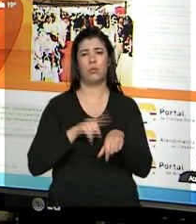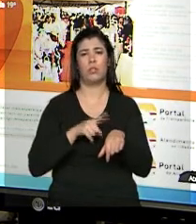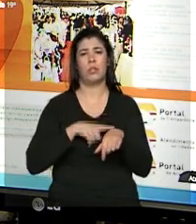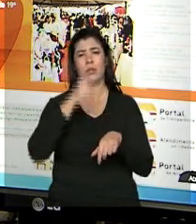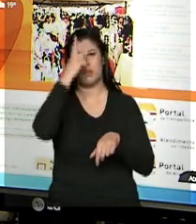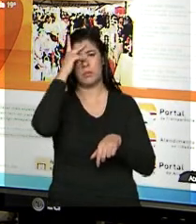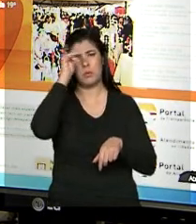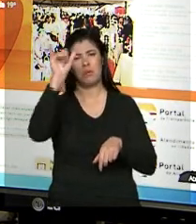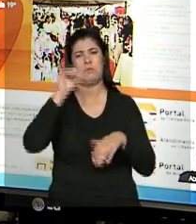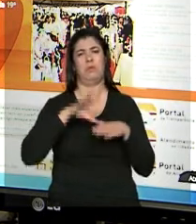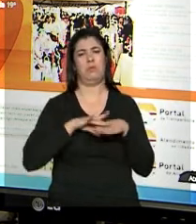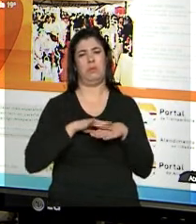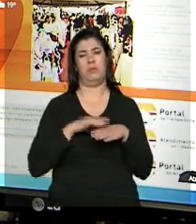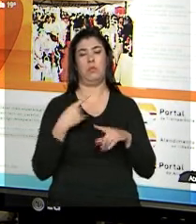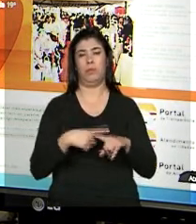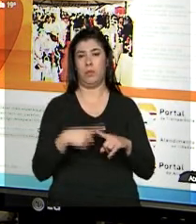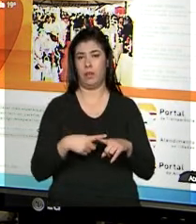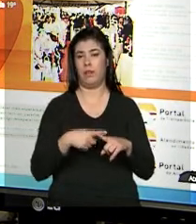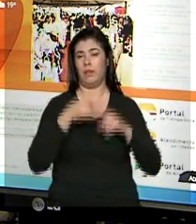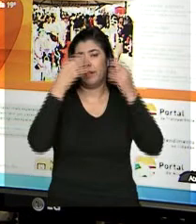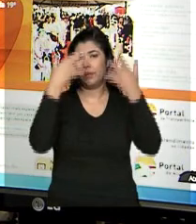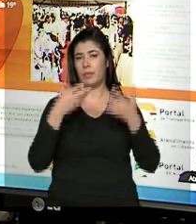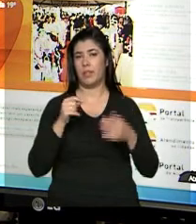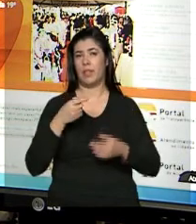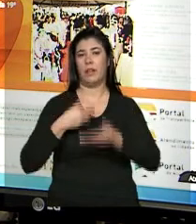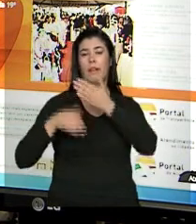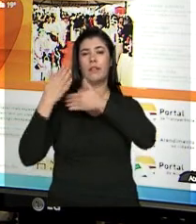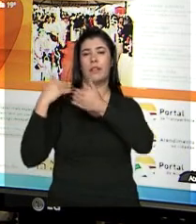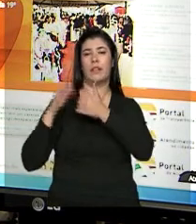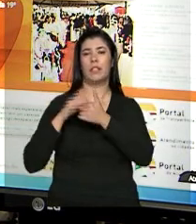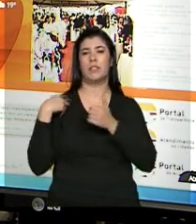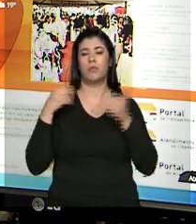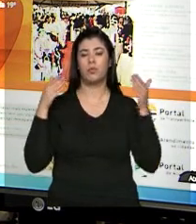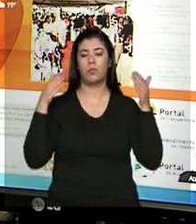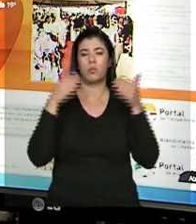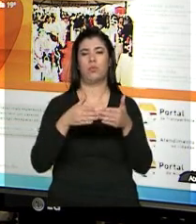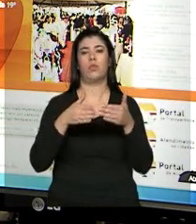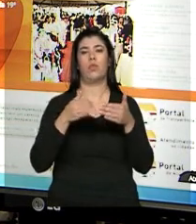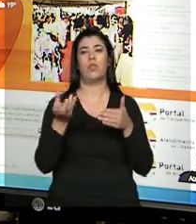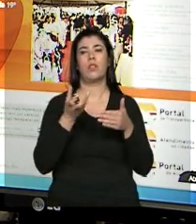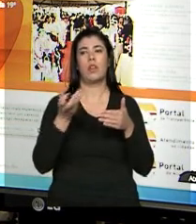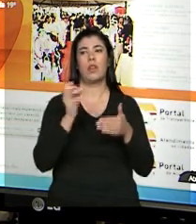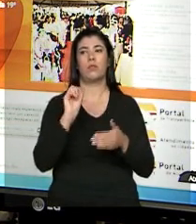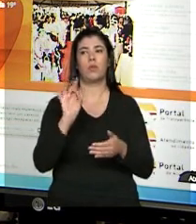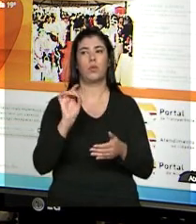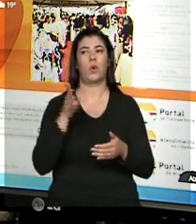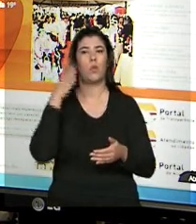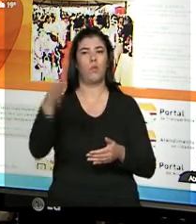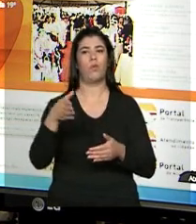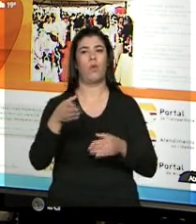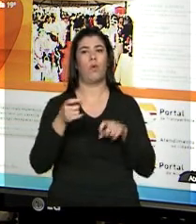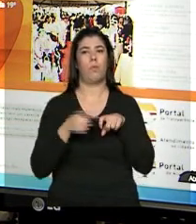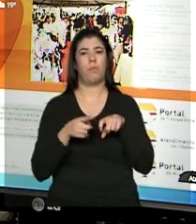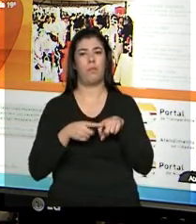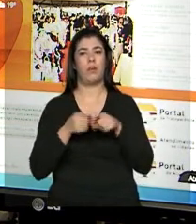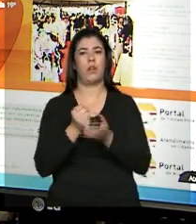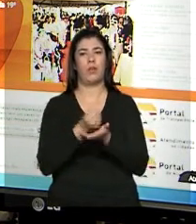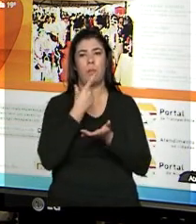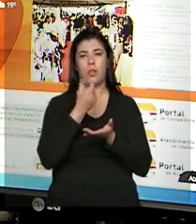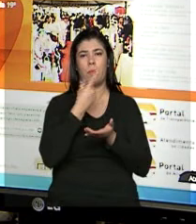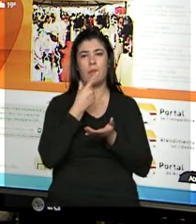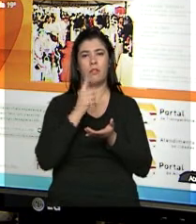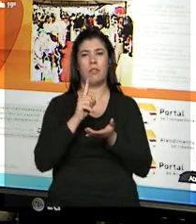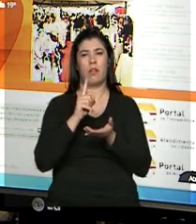vinha ocorrendo. Porque, eu volto a dizer, você estava muito centrado na questão da medicalização. E quando você passa para o cuidado,